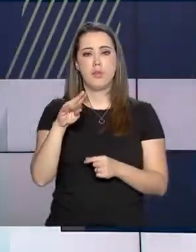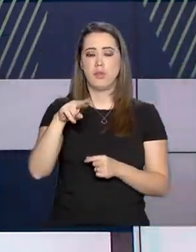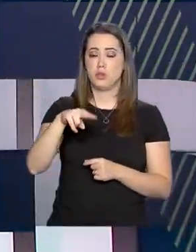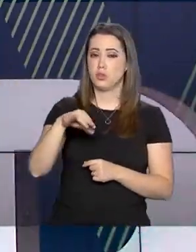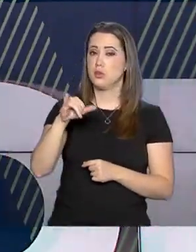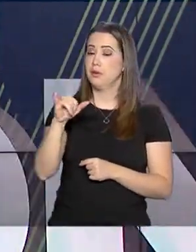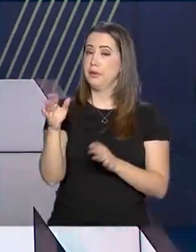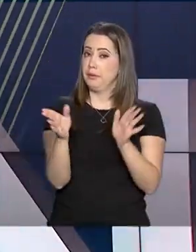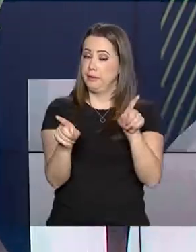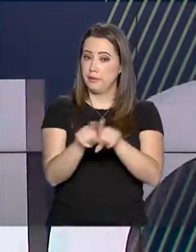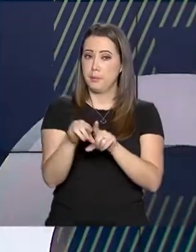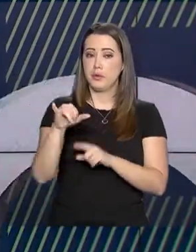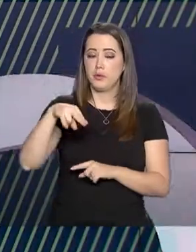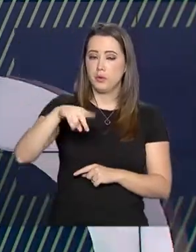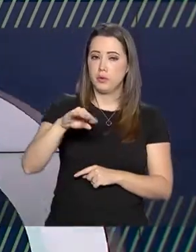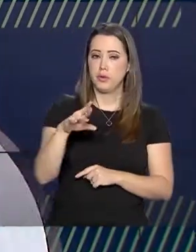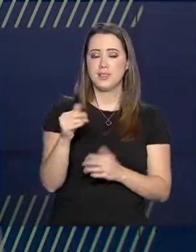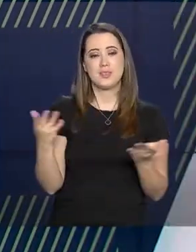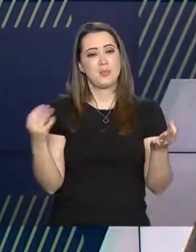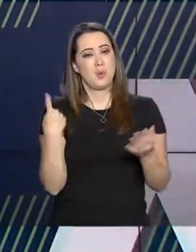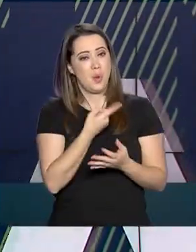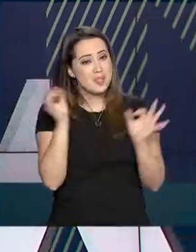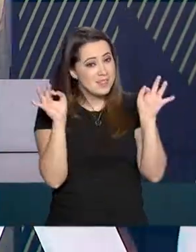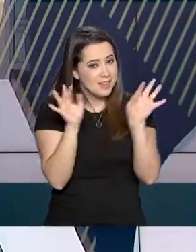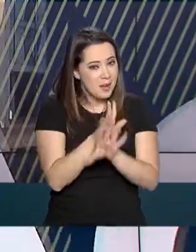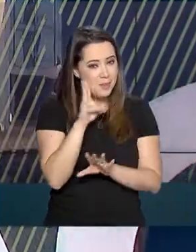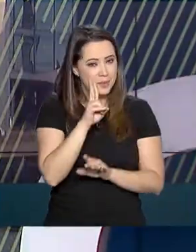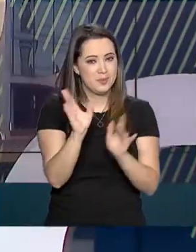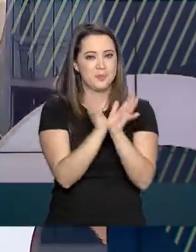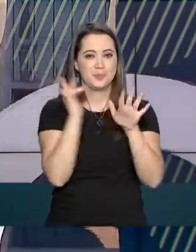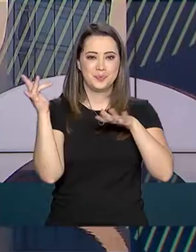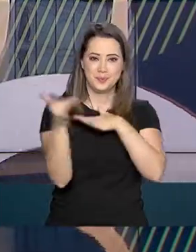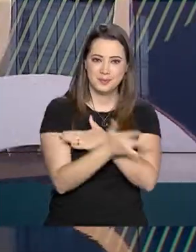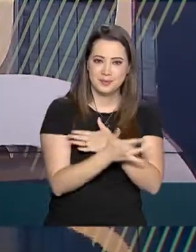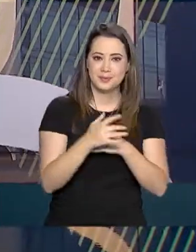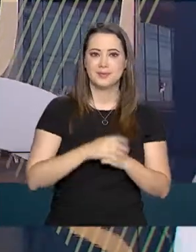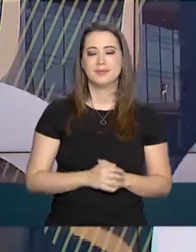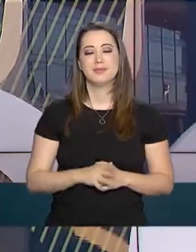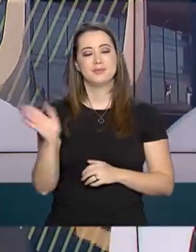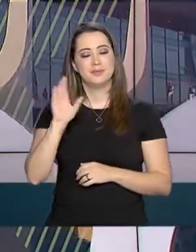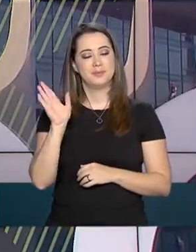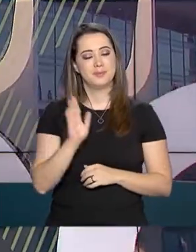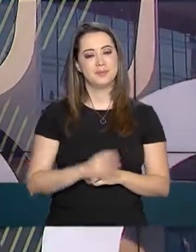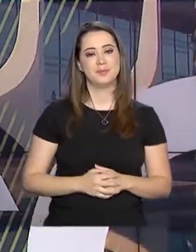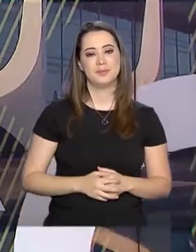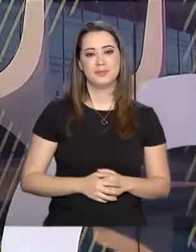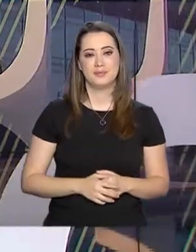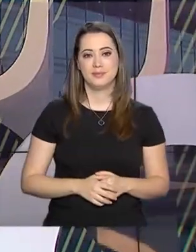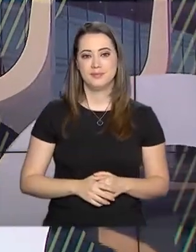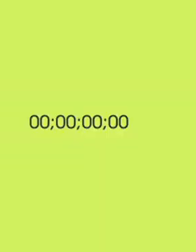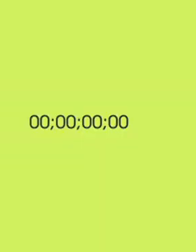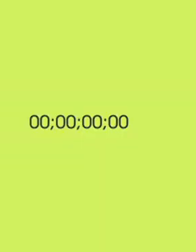E o governo agora fica por aqui. Acompanhe a gente também pelas nossas redes sociais. Até a próxima!